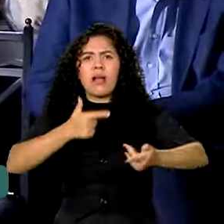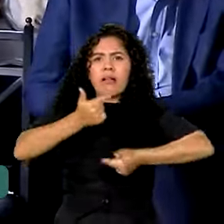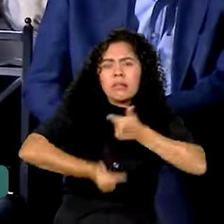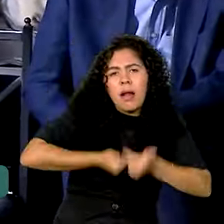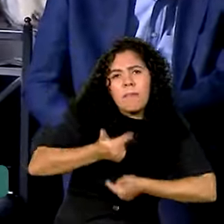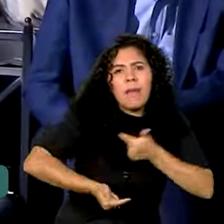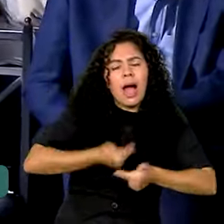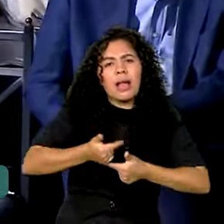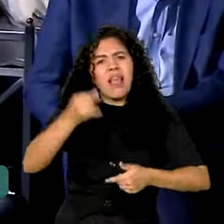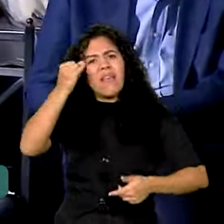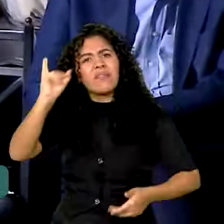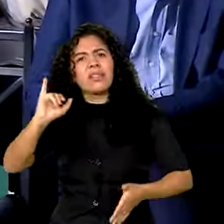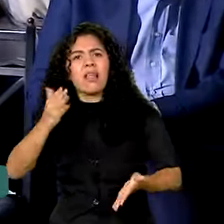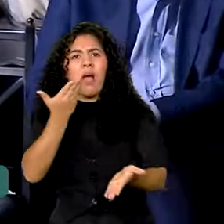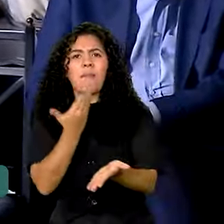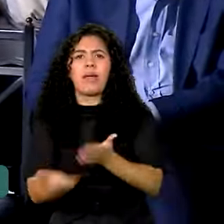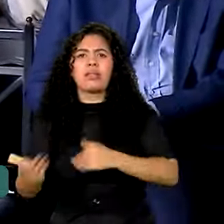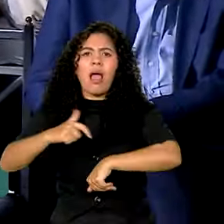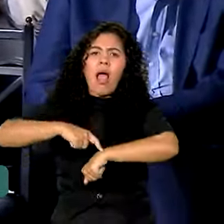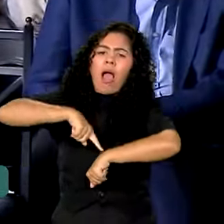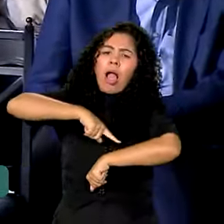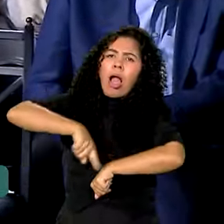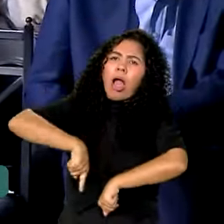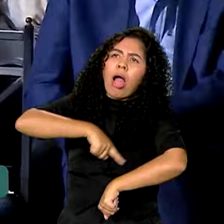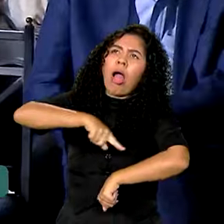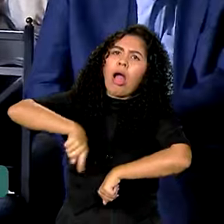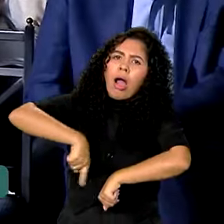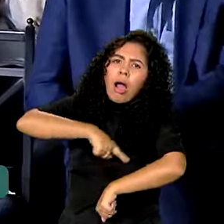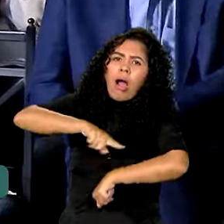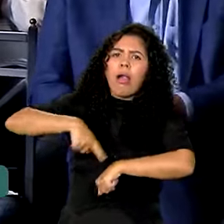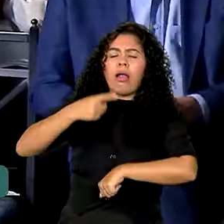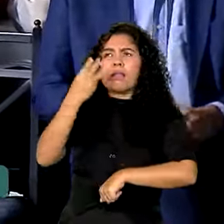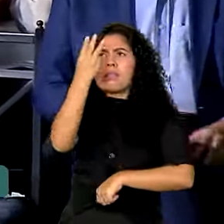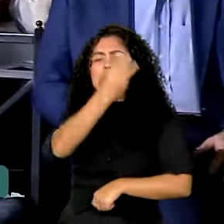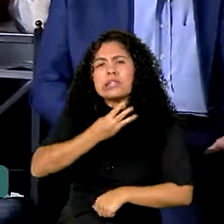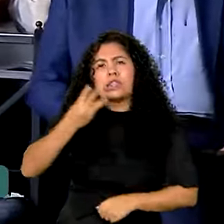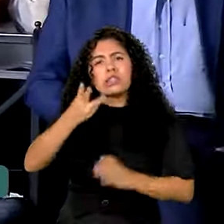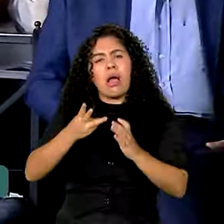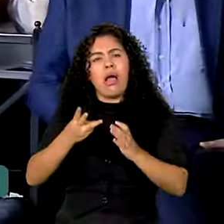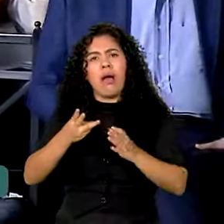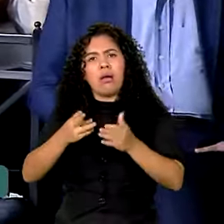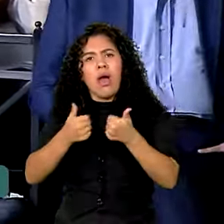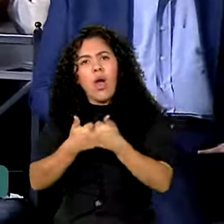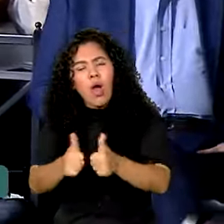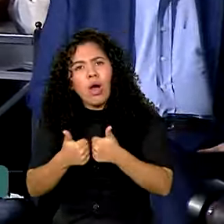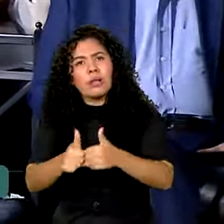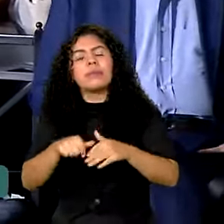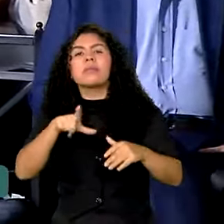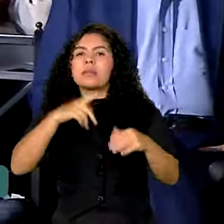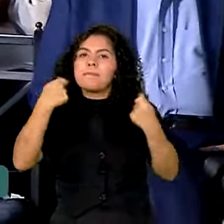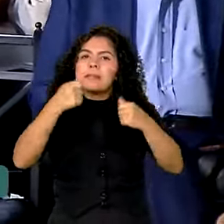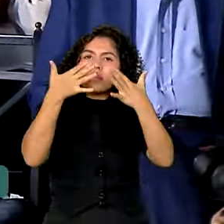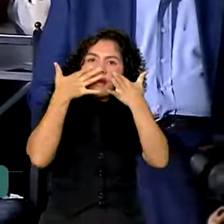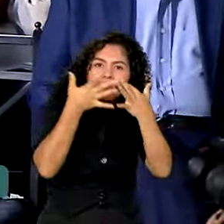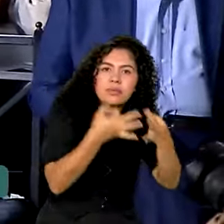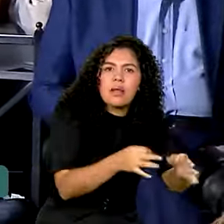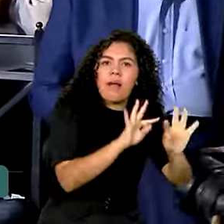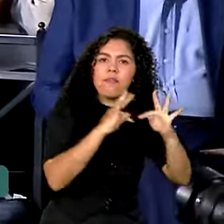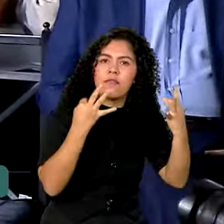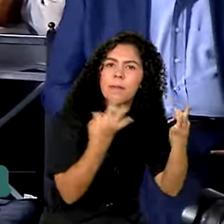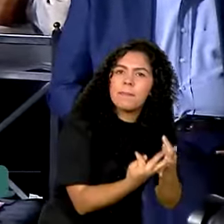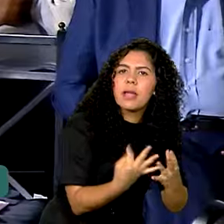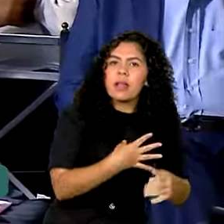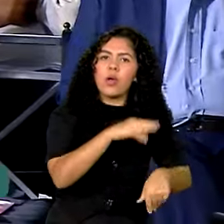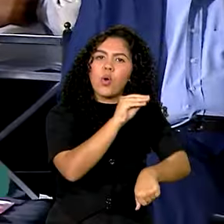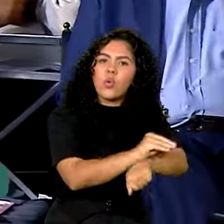não perca três horas na fila do ônibus, que esse companheiro possa dedicar mais tempo para cuidar da família, para cuidar dos